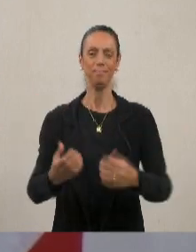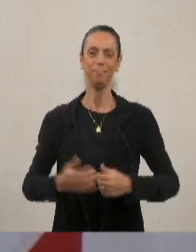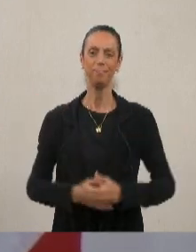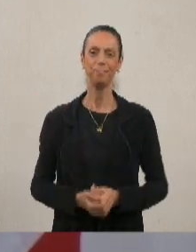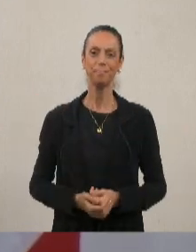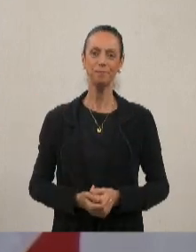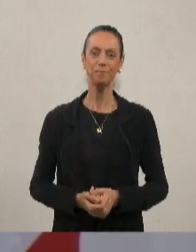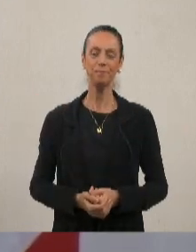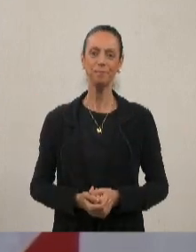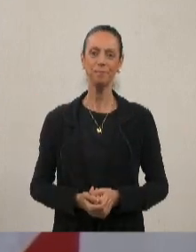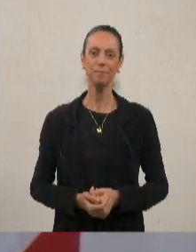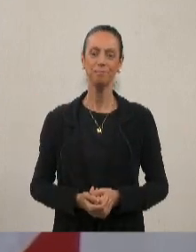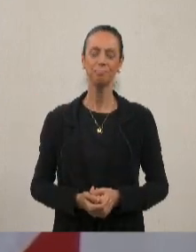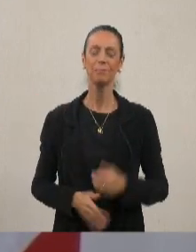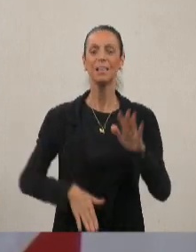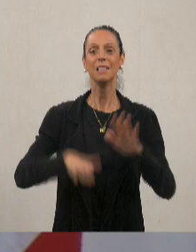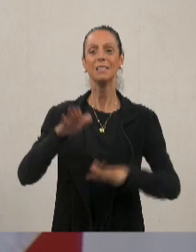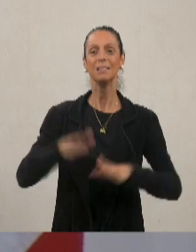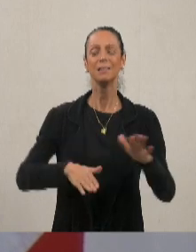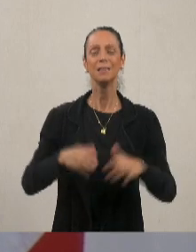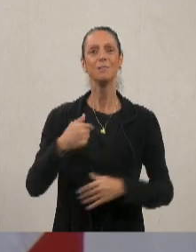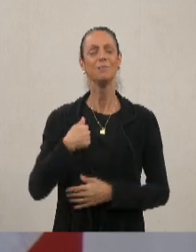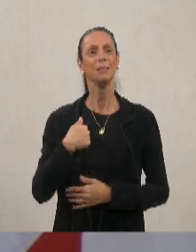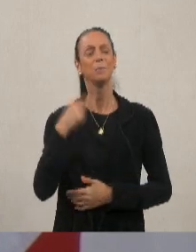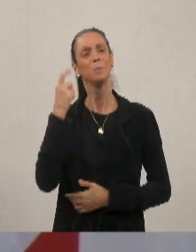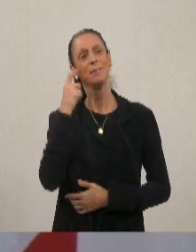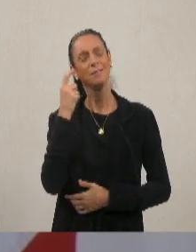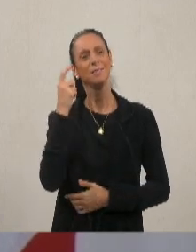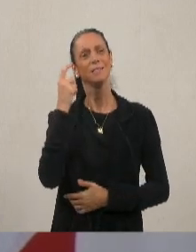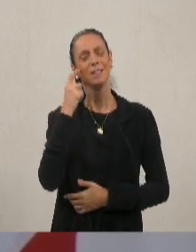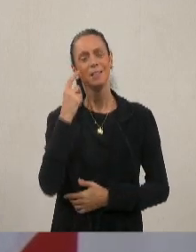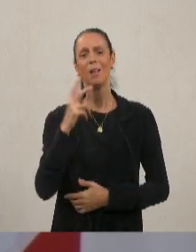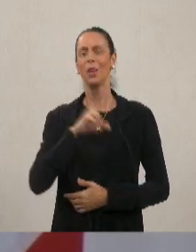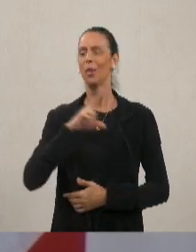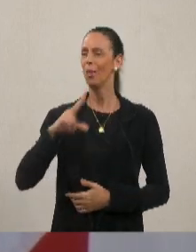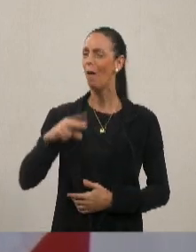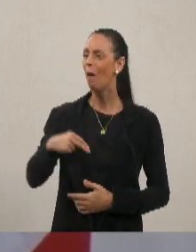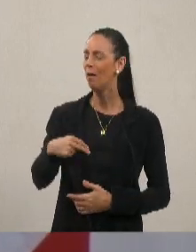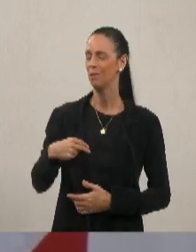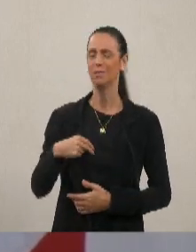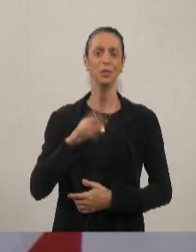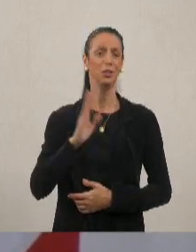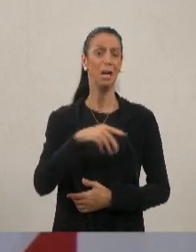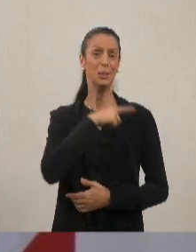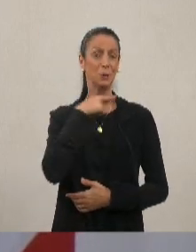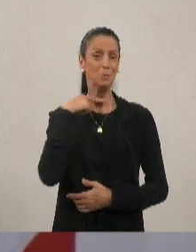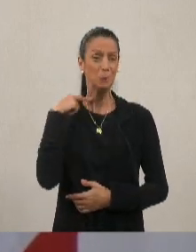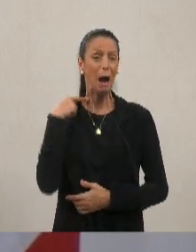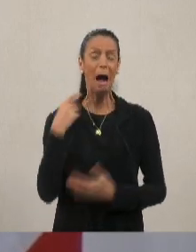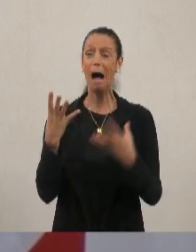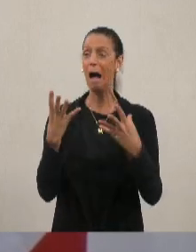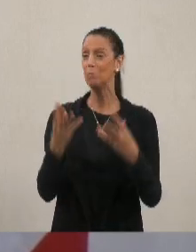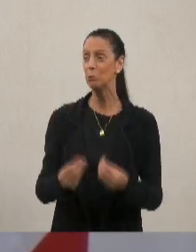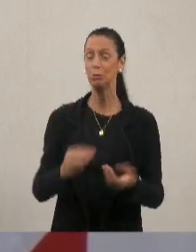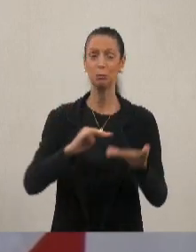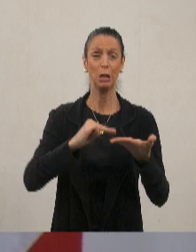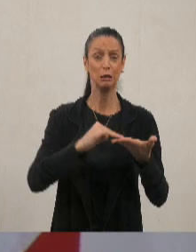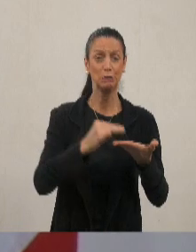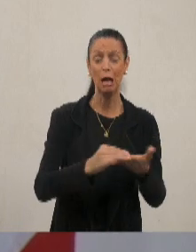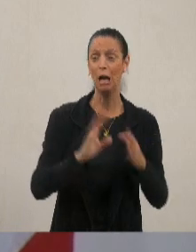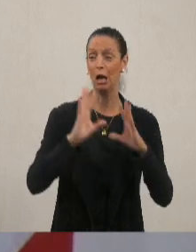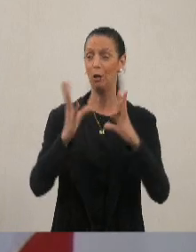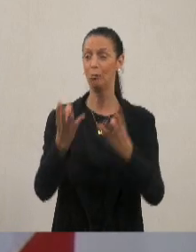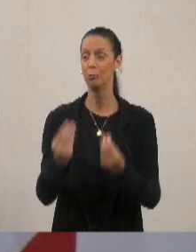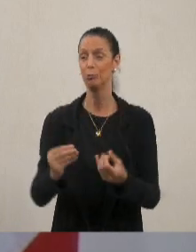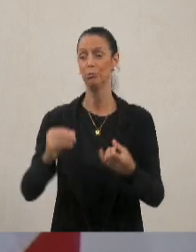Às vezes, assim, a gente se pergunta aqui, a gente não aguenta mais tanta feijoada, macarronada, pastelada. Mas esse é um